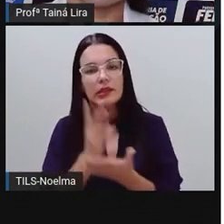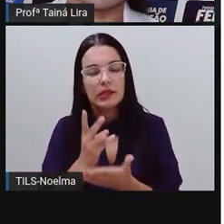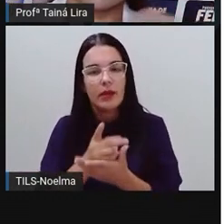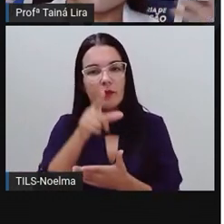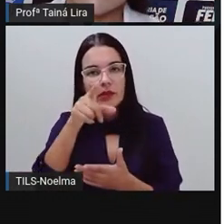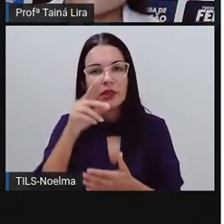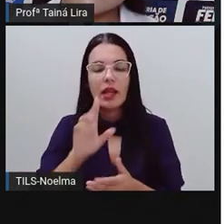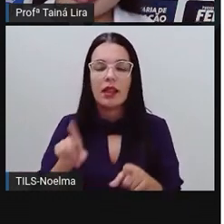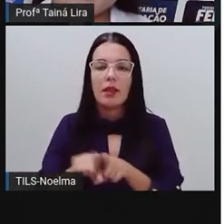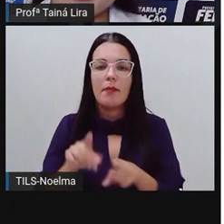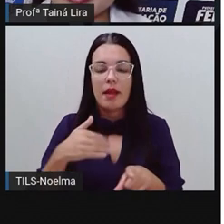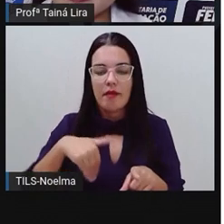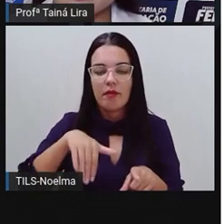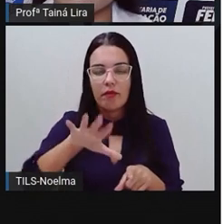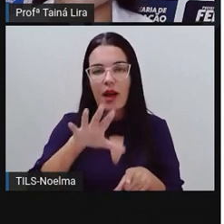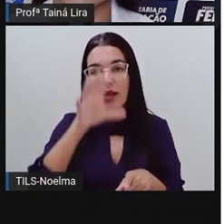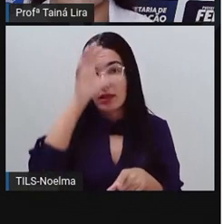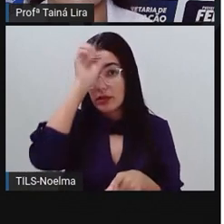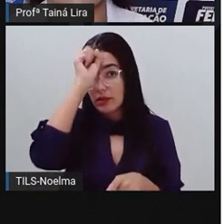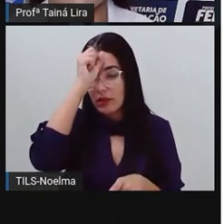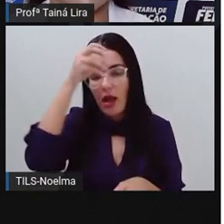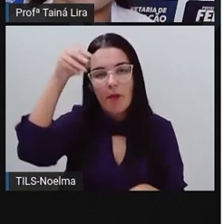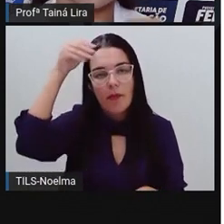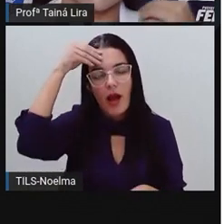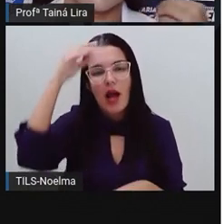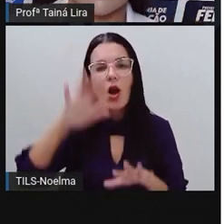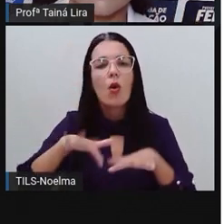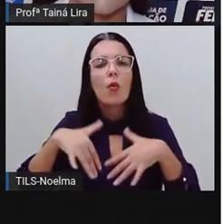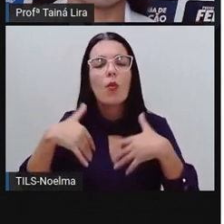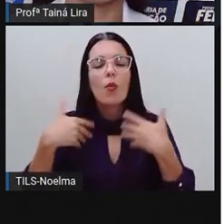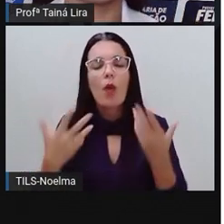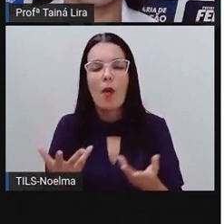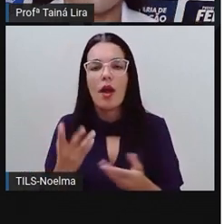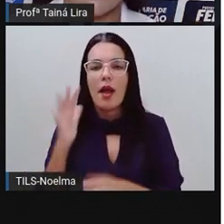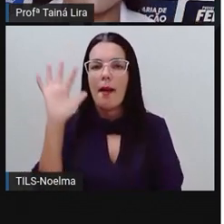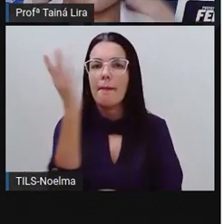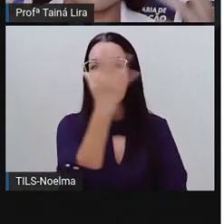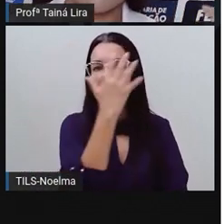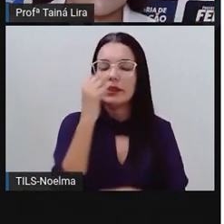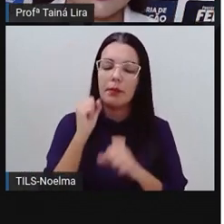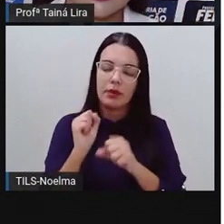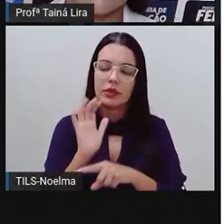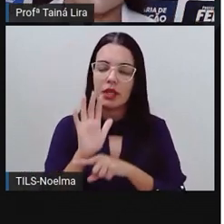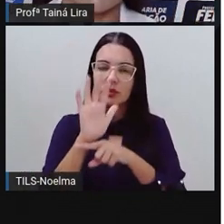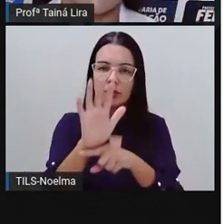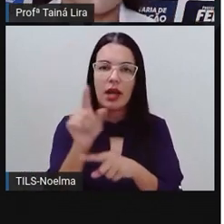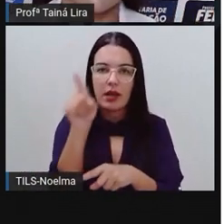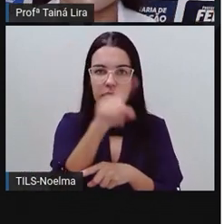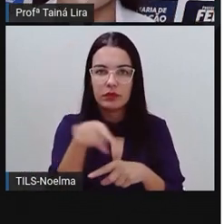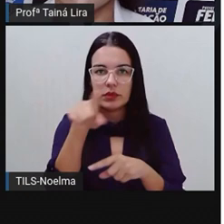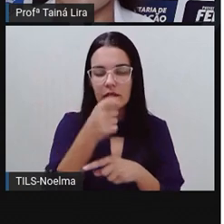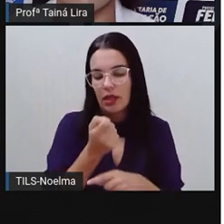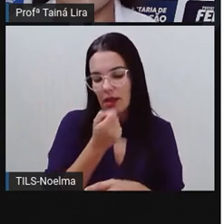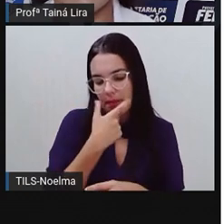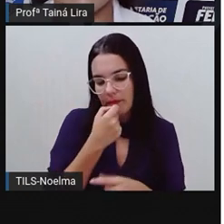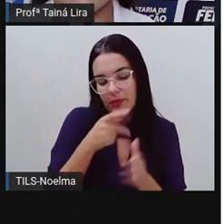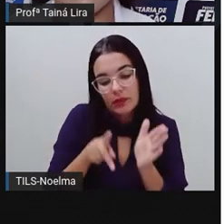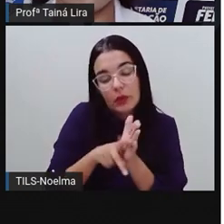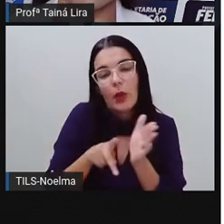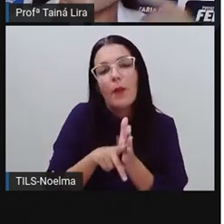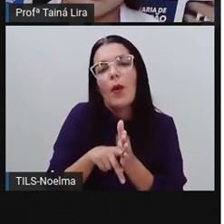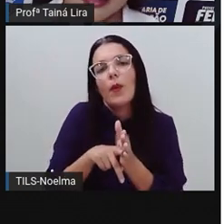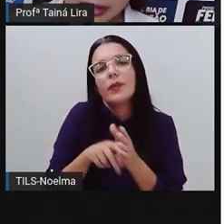dia você vai saber, né, quais são as plantas para que elas servem. E você vai tá aí fazendo também, né, quando